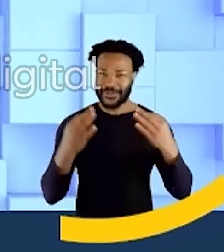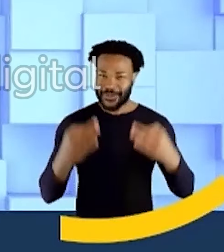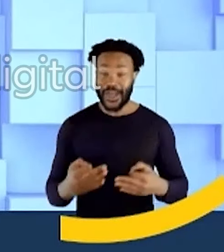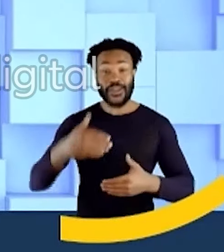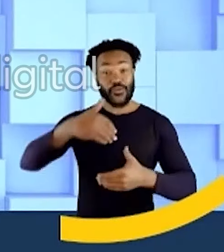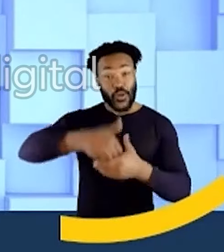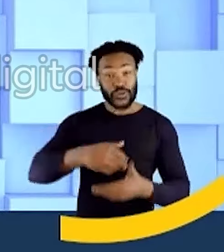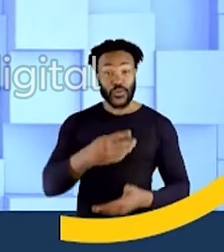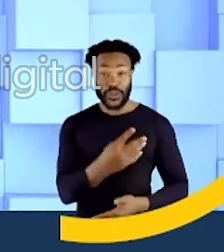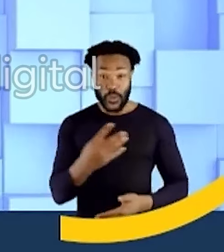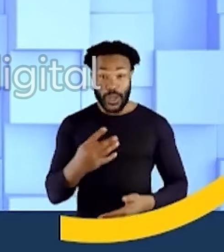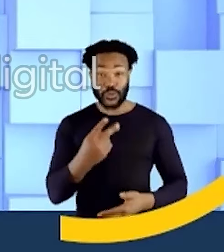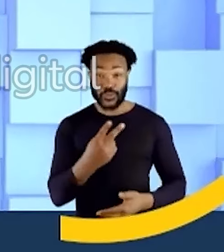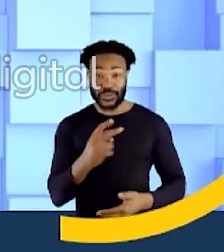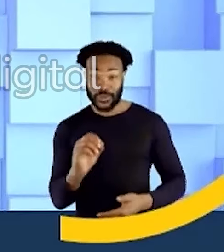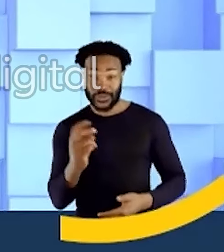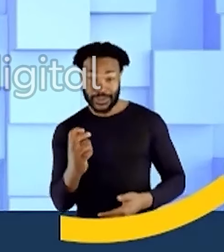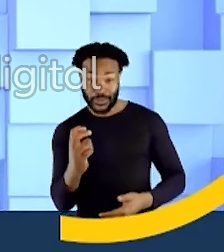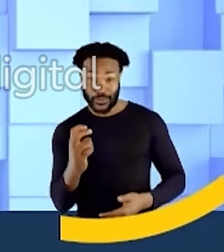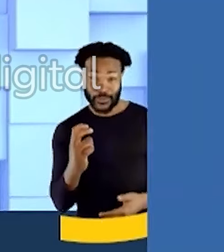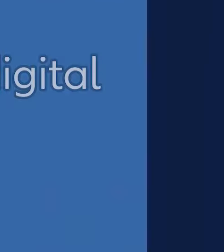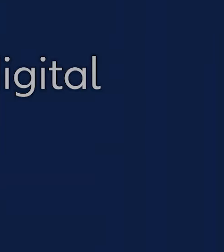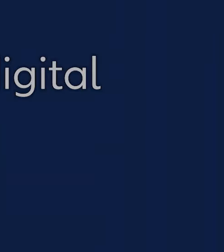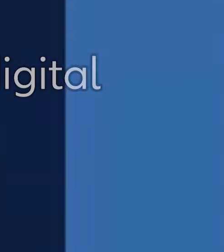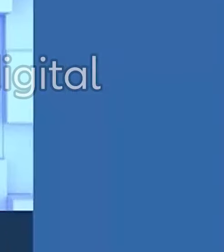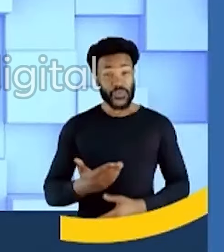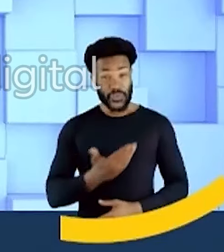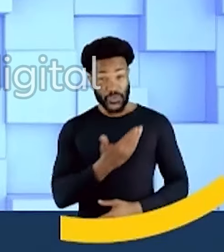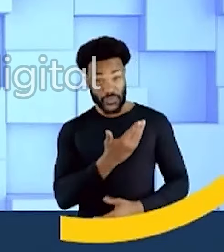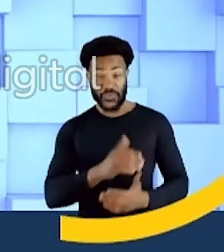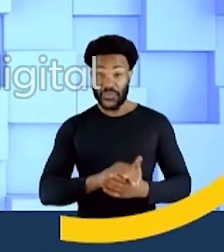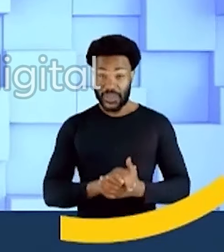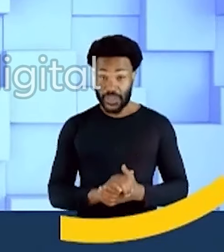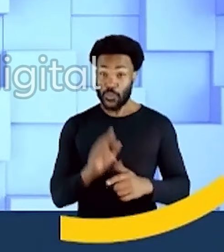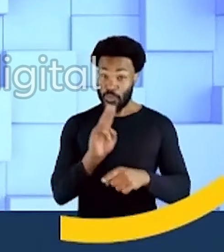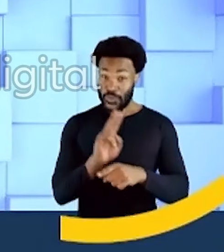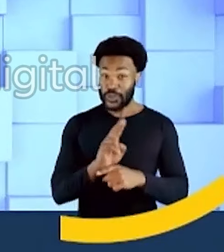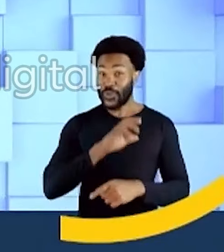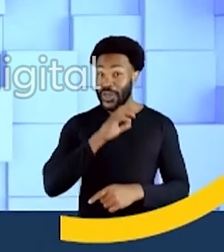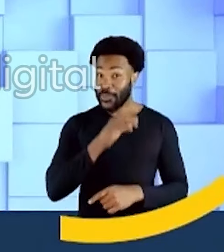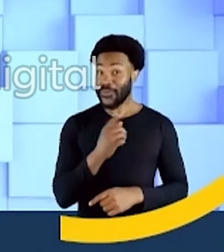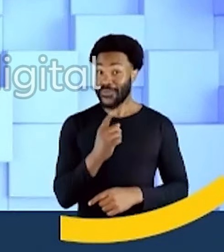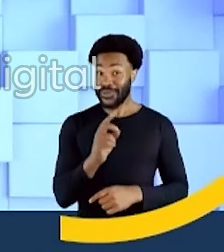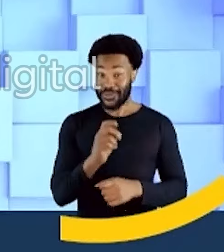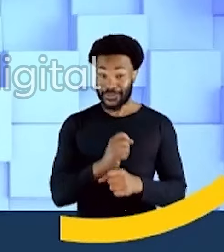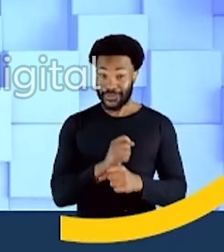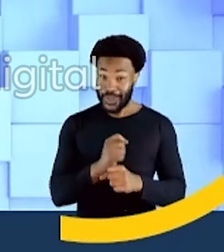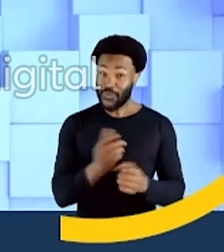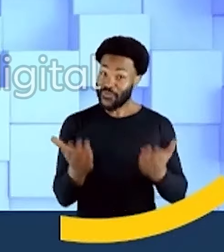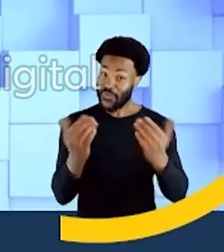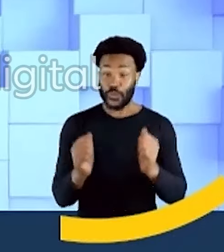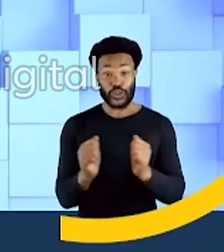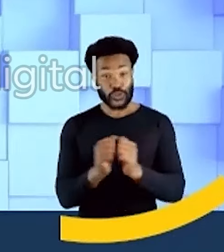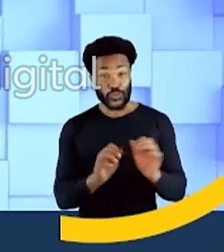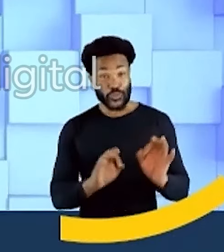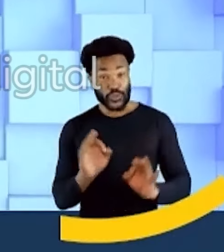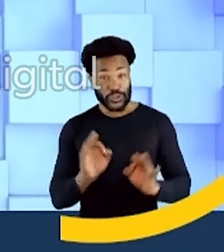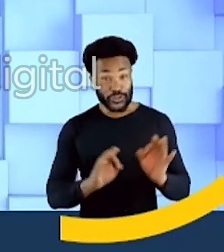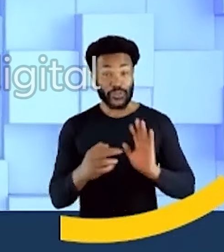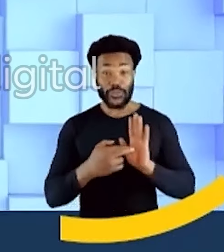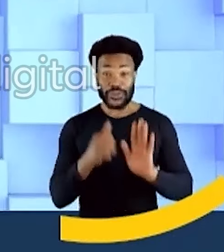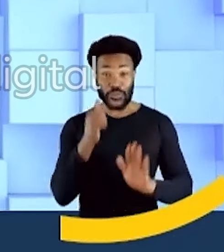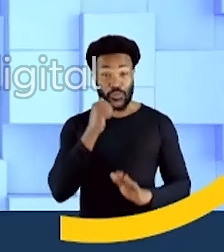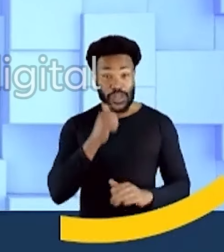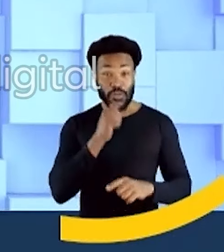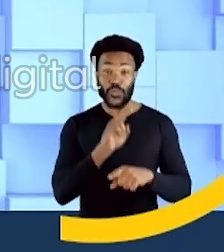legalizada. Vote Leia Queza, 44-205. Sou Vivi Caputti, protetora animal há 15 anos. Vem comigo nesse projeto,